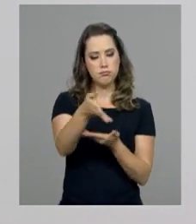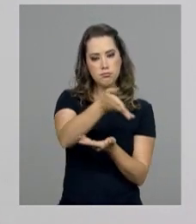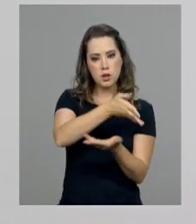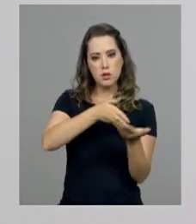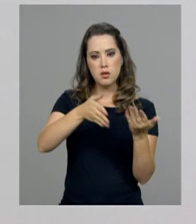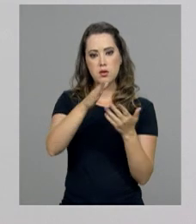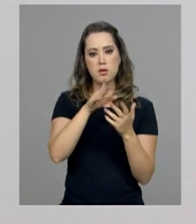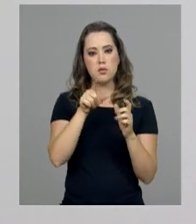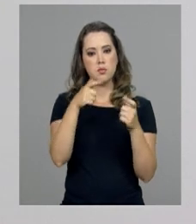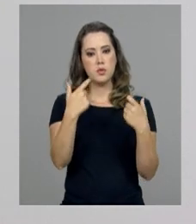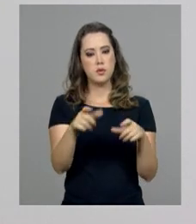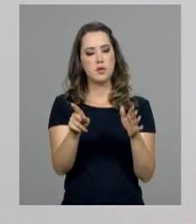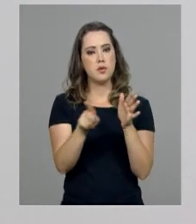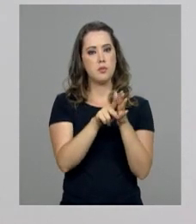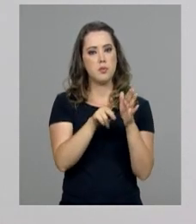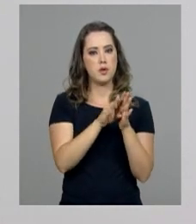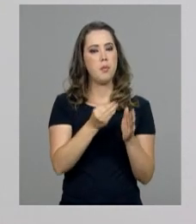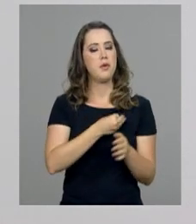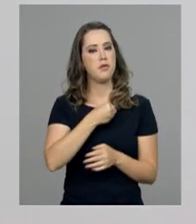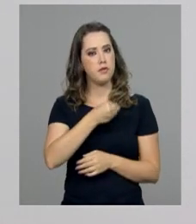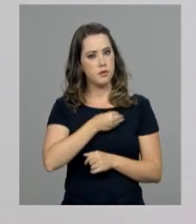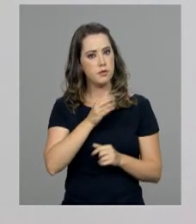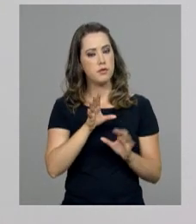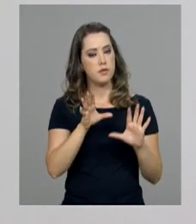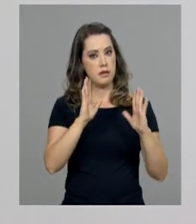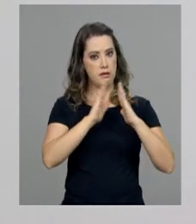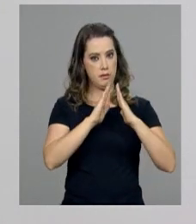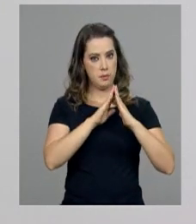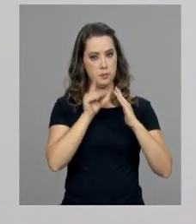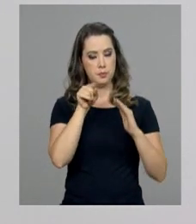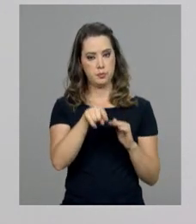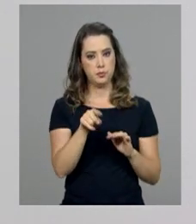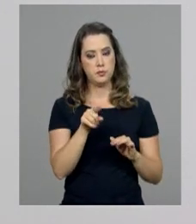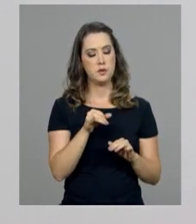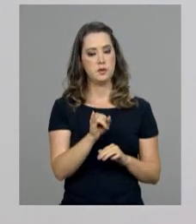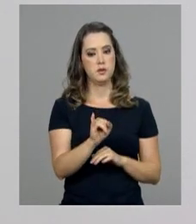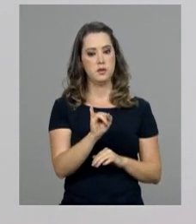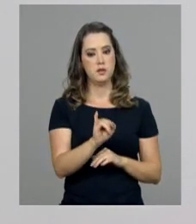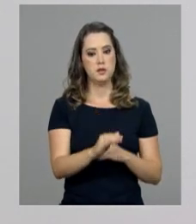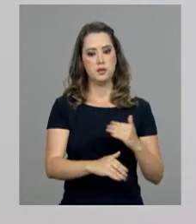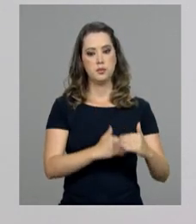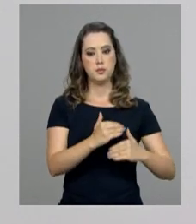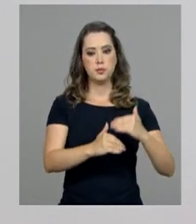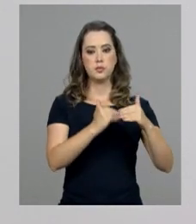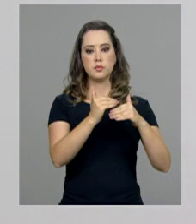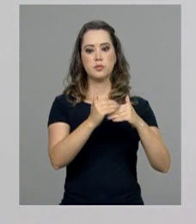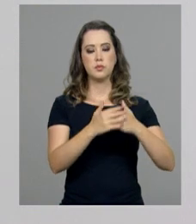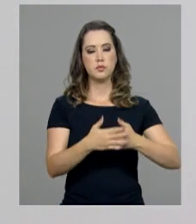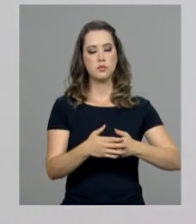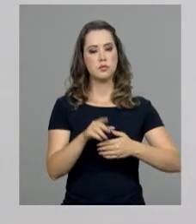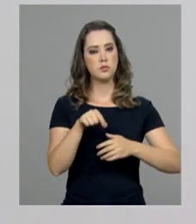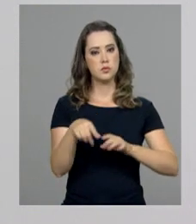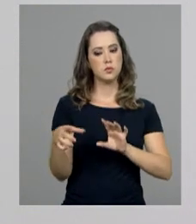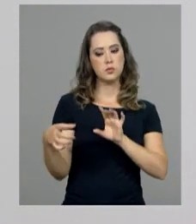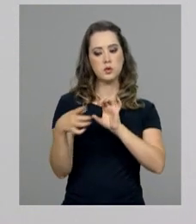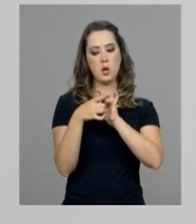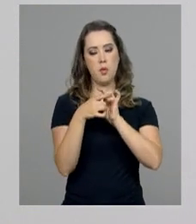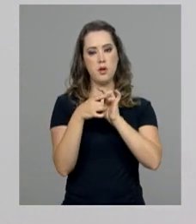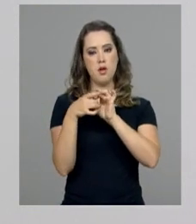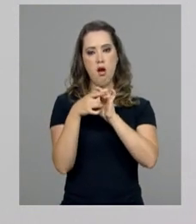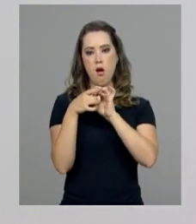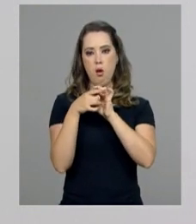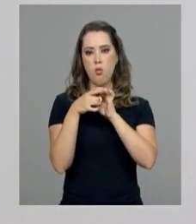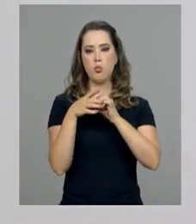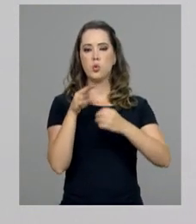os hábitos domésticos e parentais, quando eles ainda estão se formando. E os laços construídos